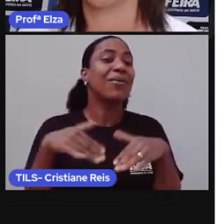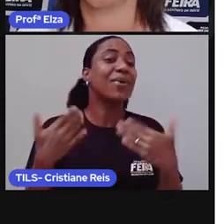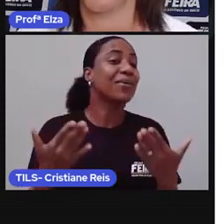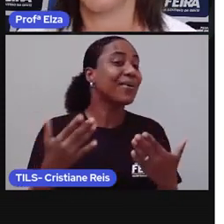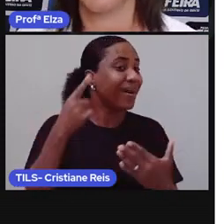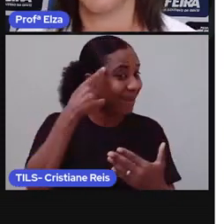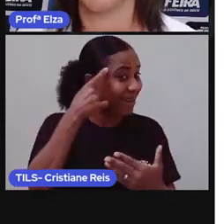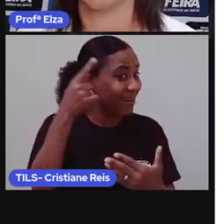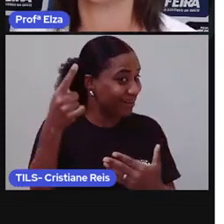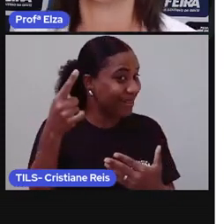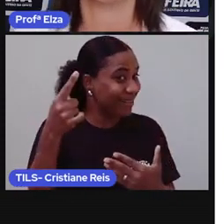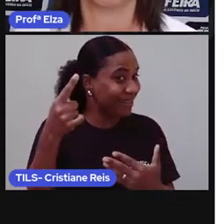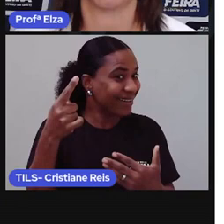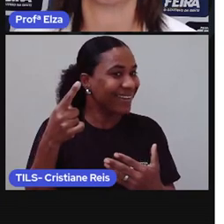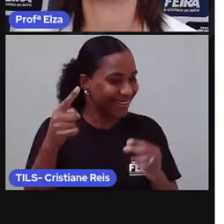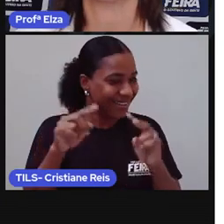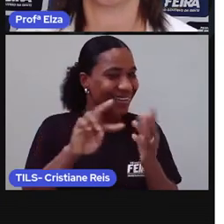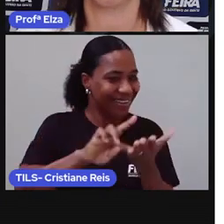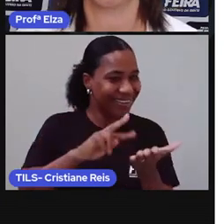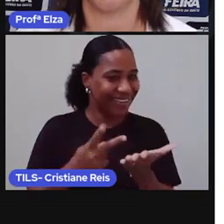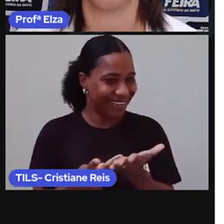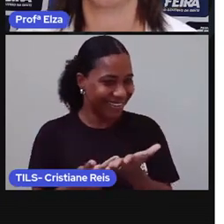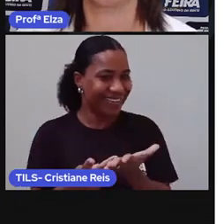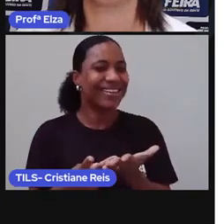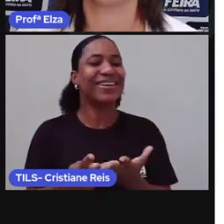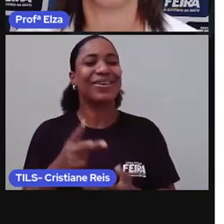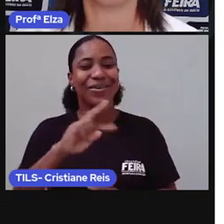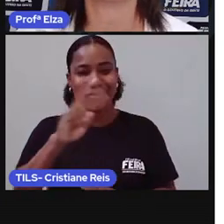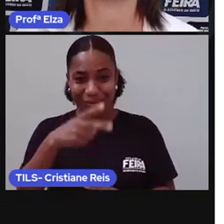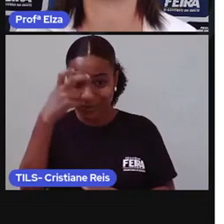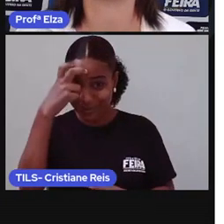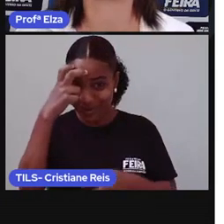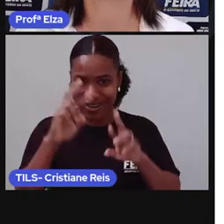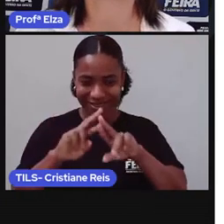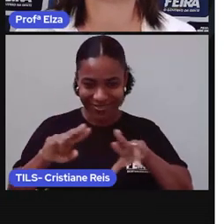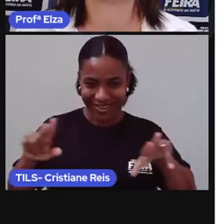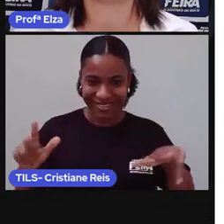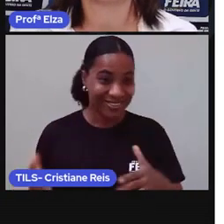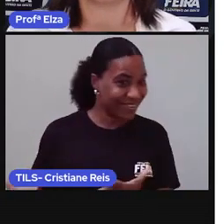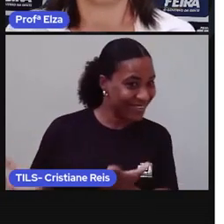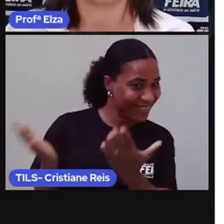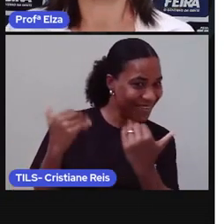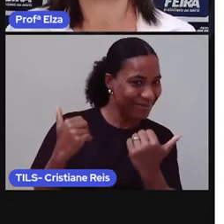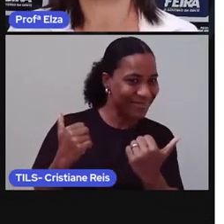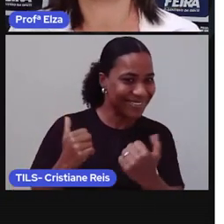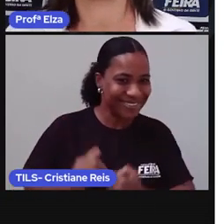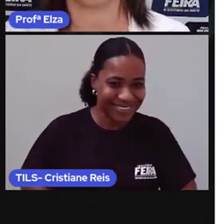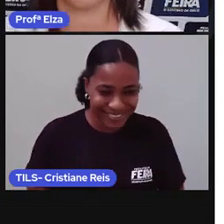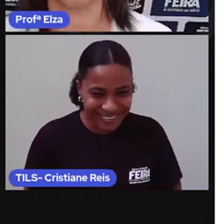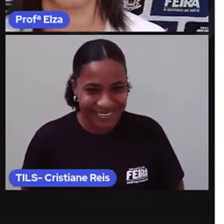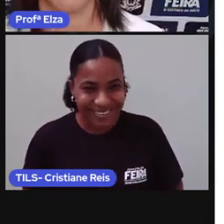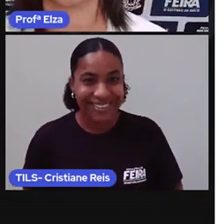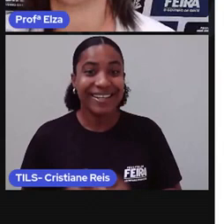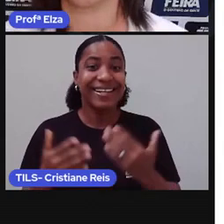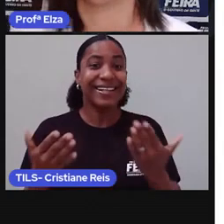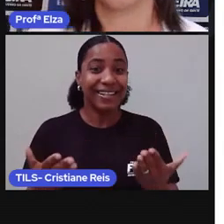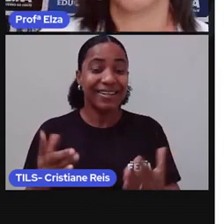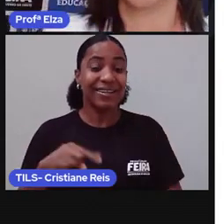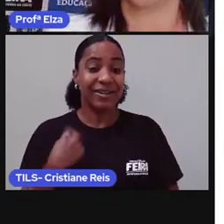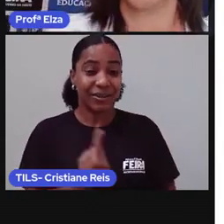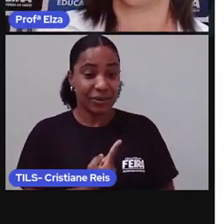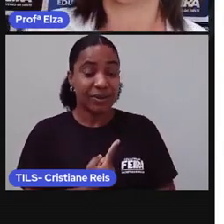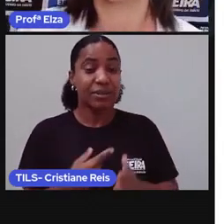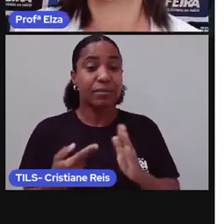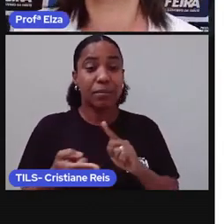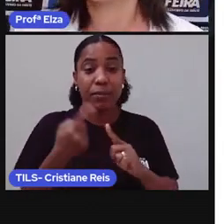Util Diversidade Cultural. Let's go! antes de começarmos a tratar do